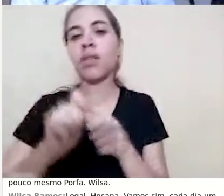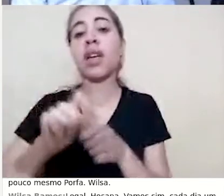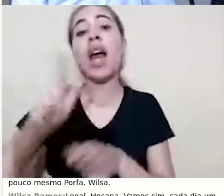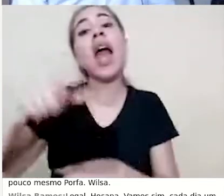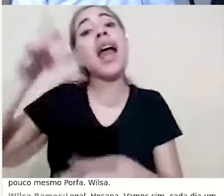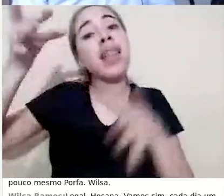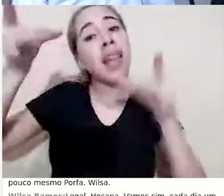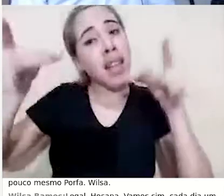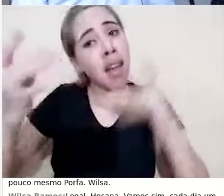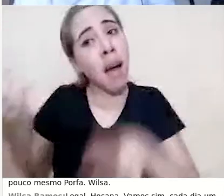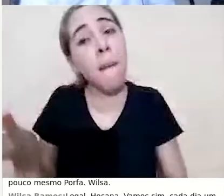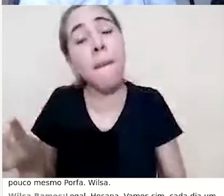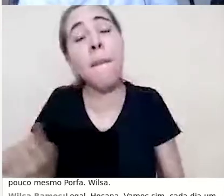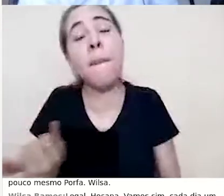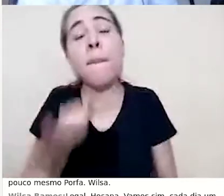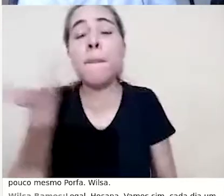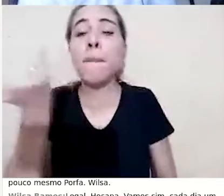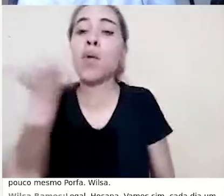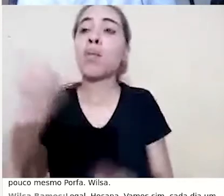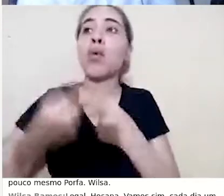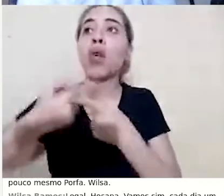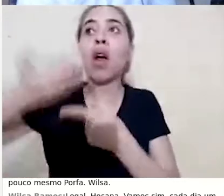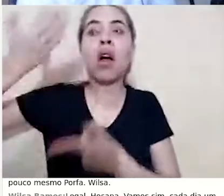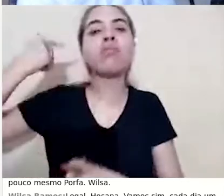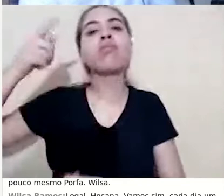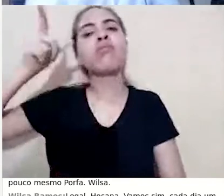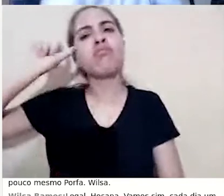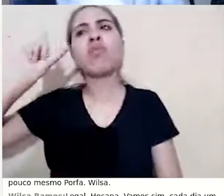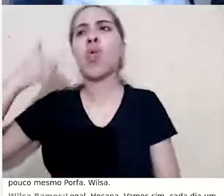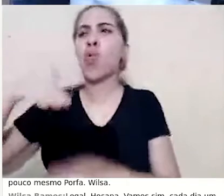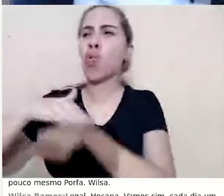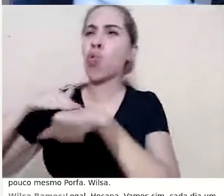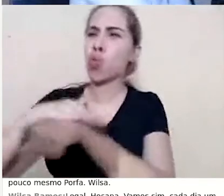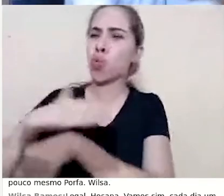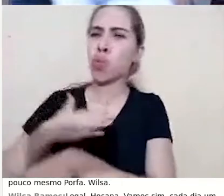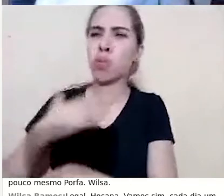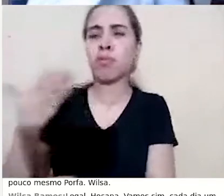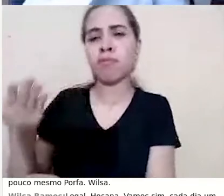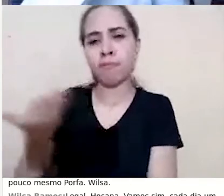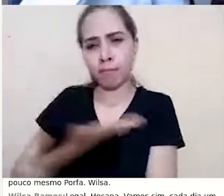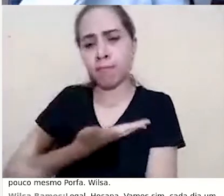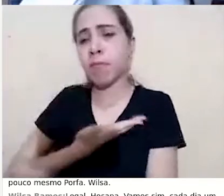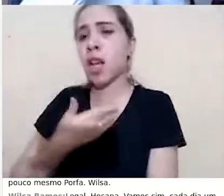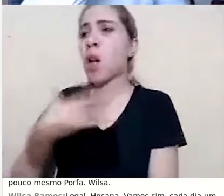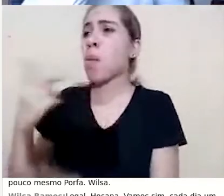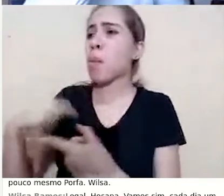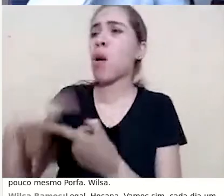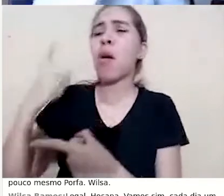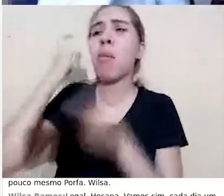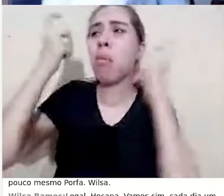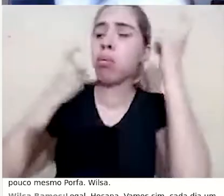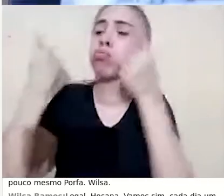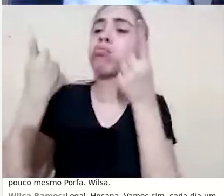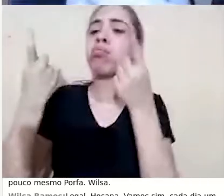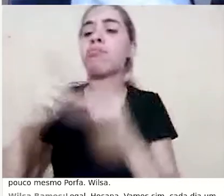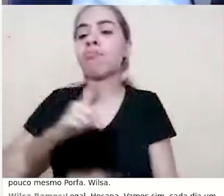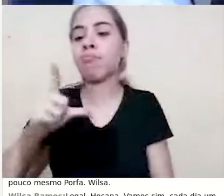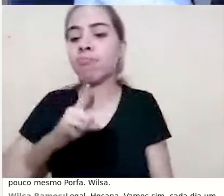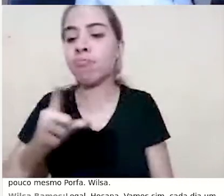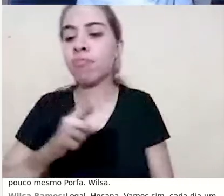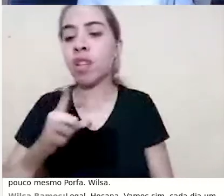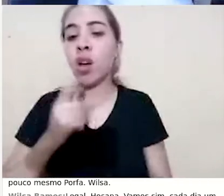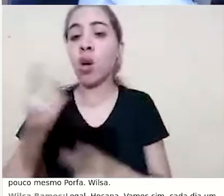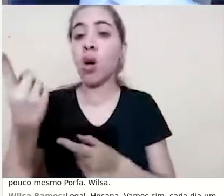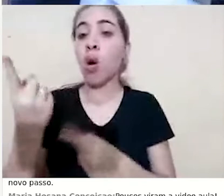importante, ontem mesmo conversando com uma colega, ela mostrou essa preocupação, né, porque nós também temos que aferir a